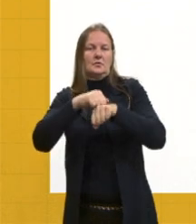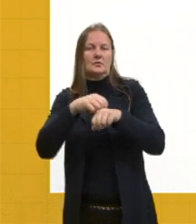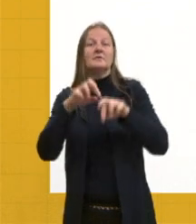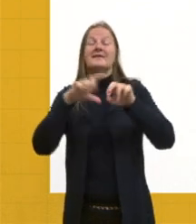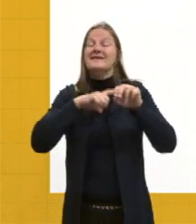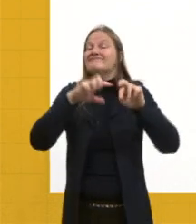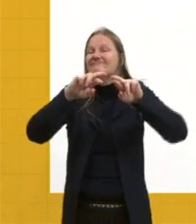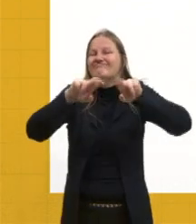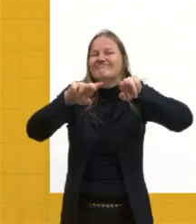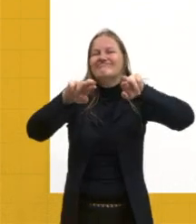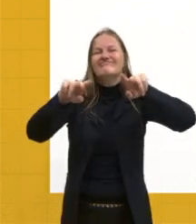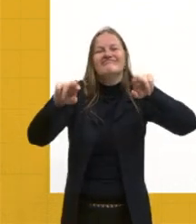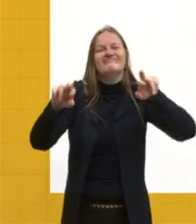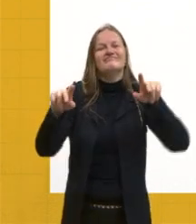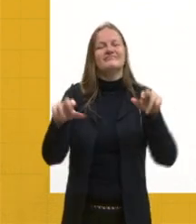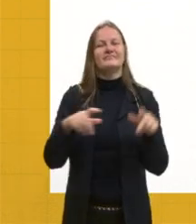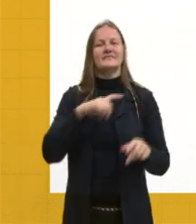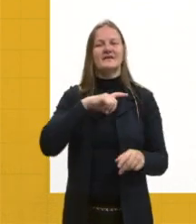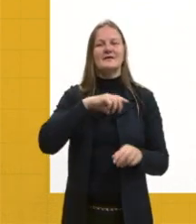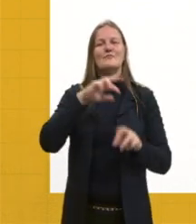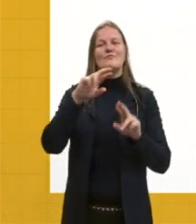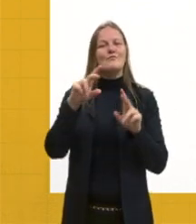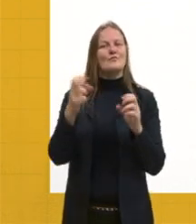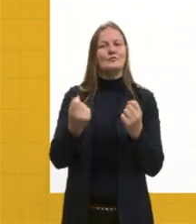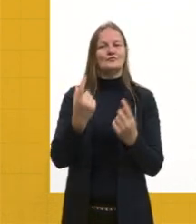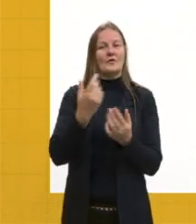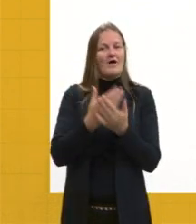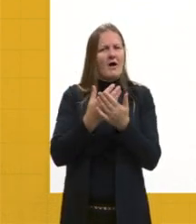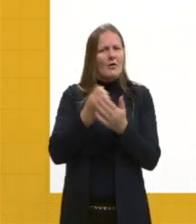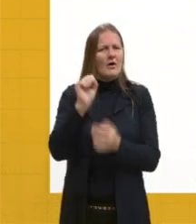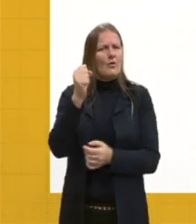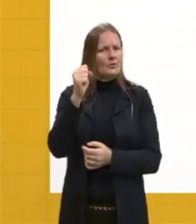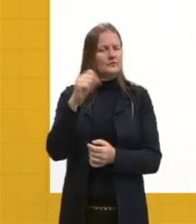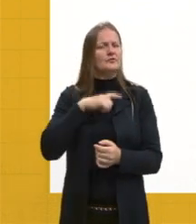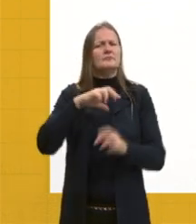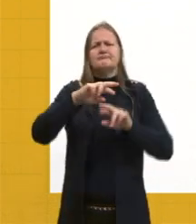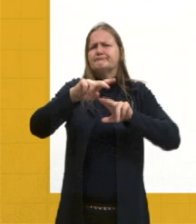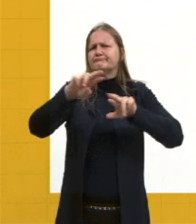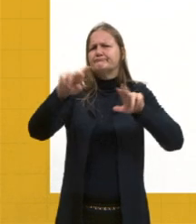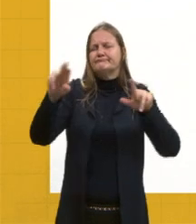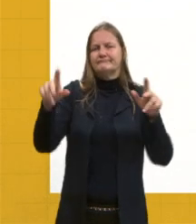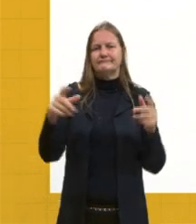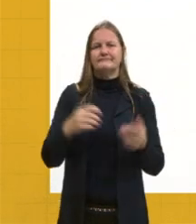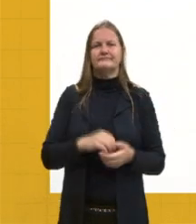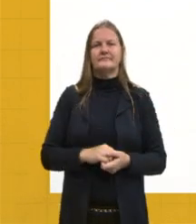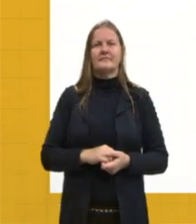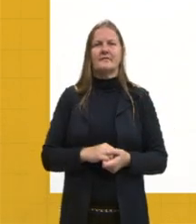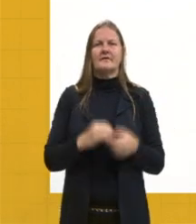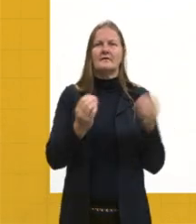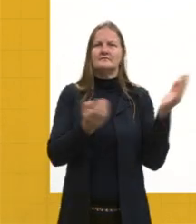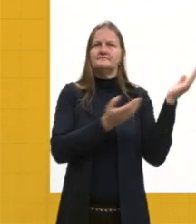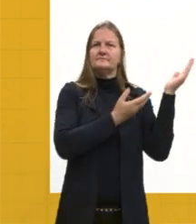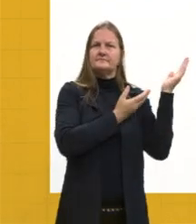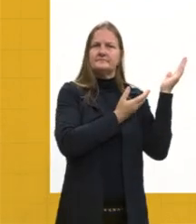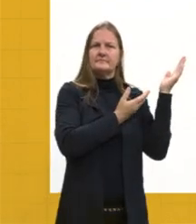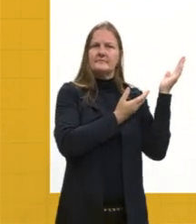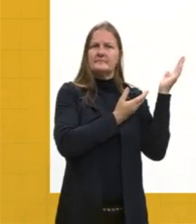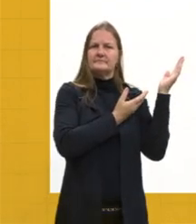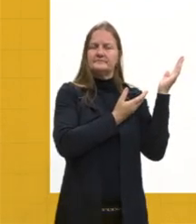tá? Por quê? Invertebrados, nós vimos na aula 8, são vários, né? E já aqui, ó, no filo